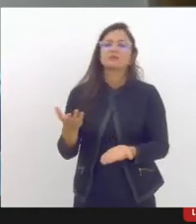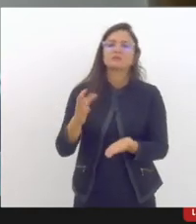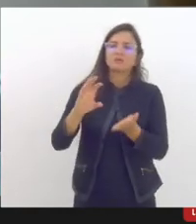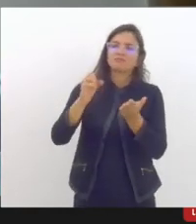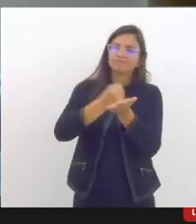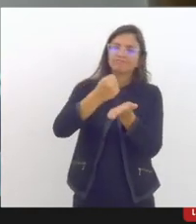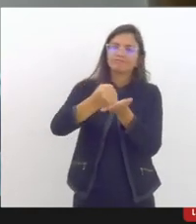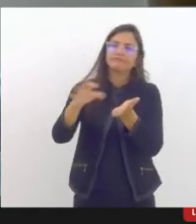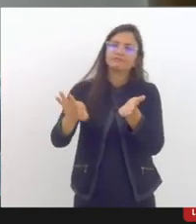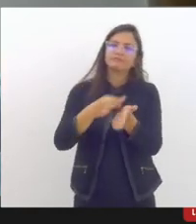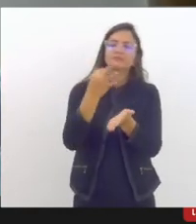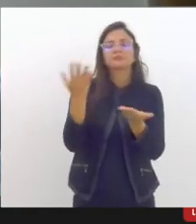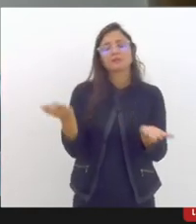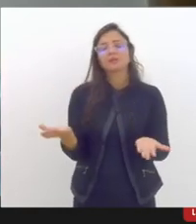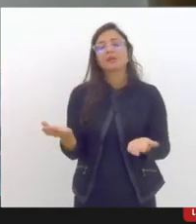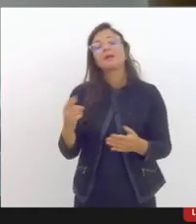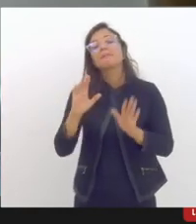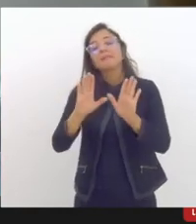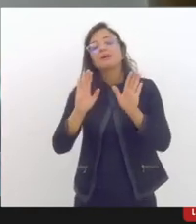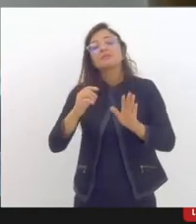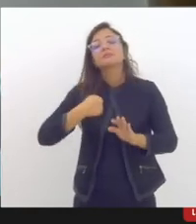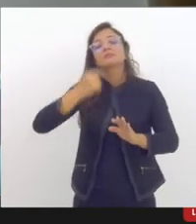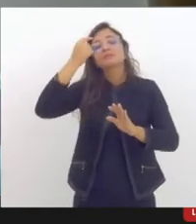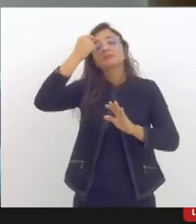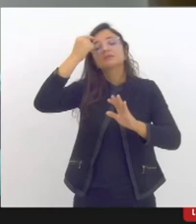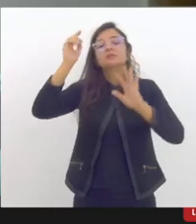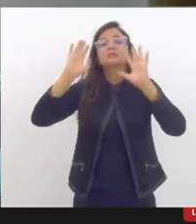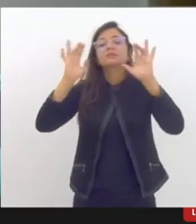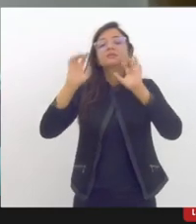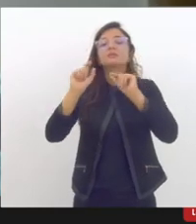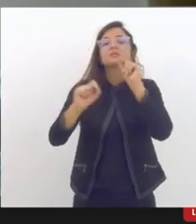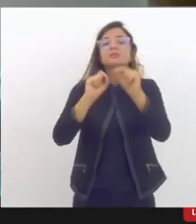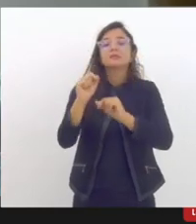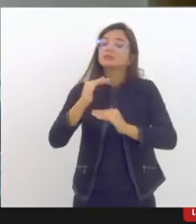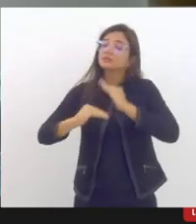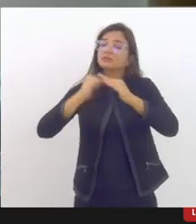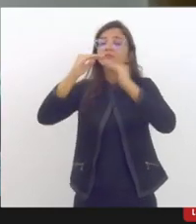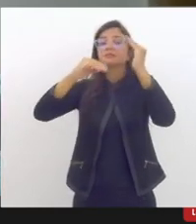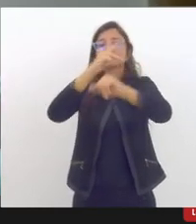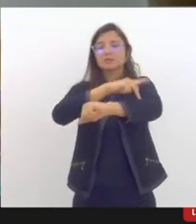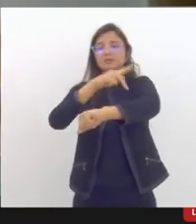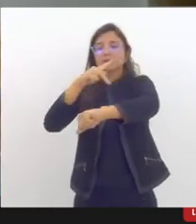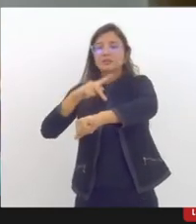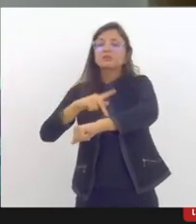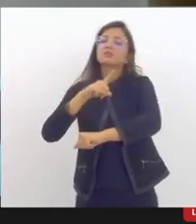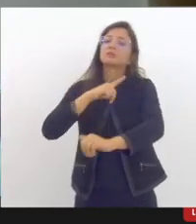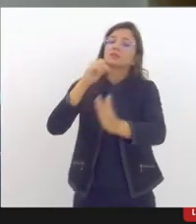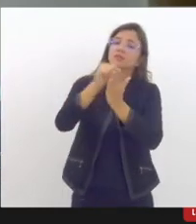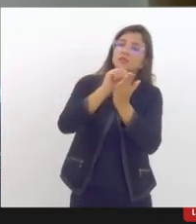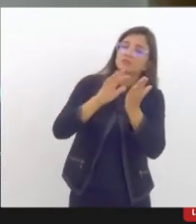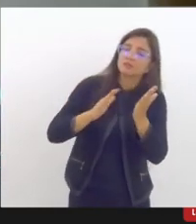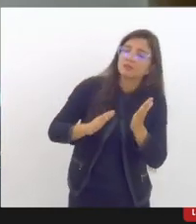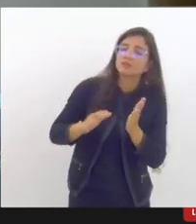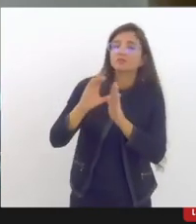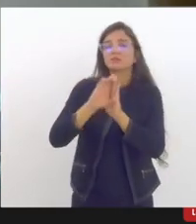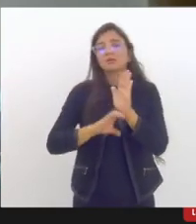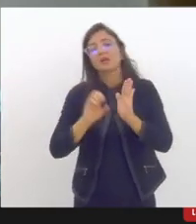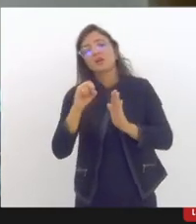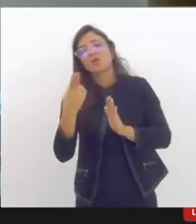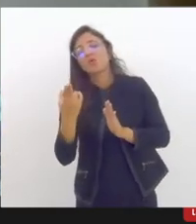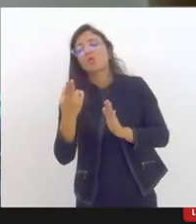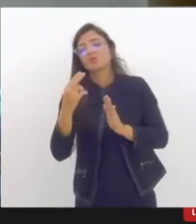pensando nesse desenvolvimento pedagógico através das atividades curriculares ou atividades